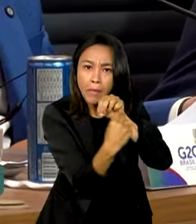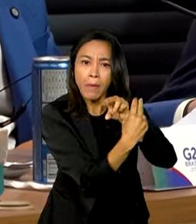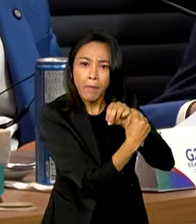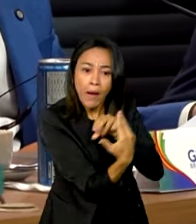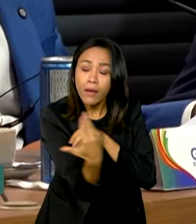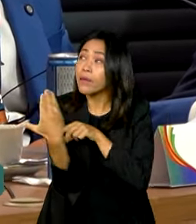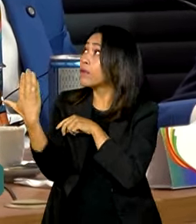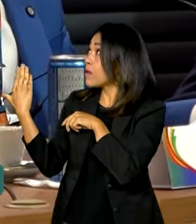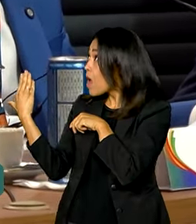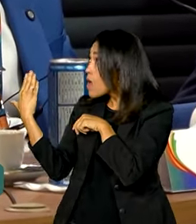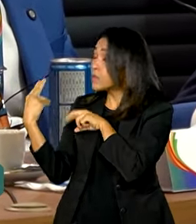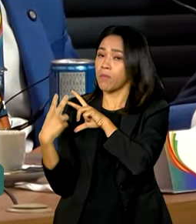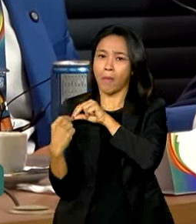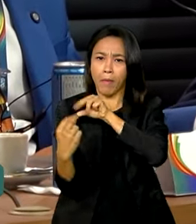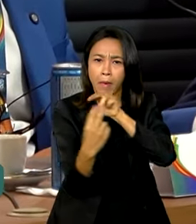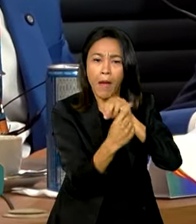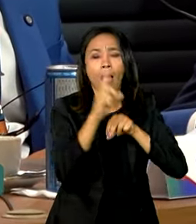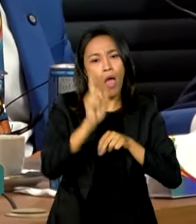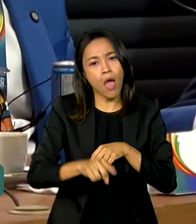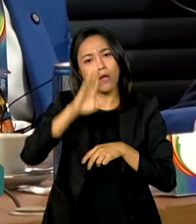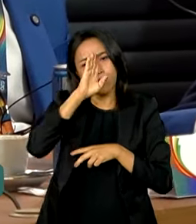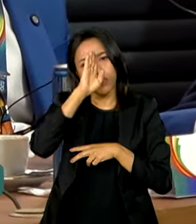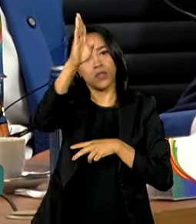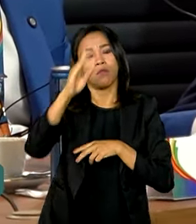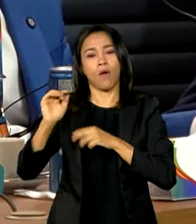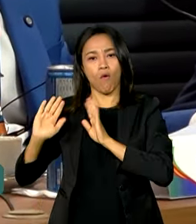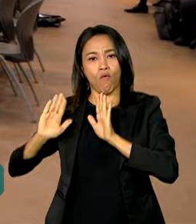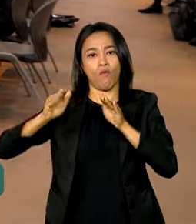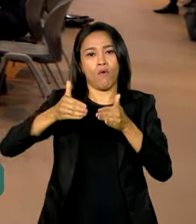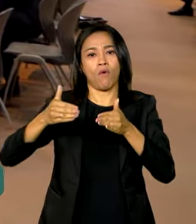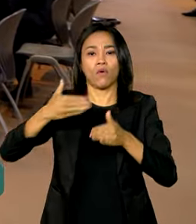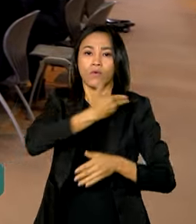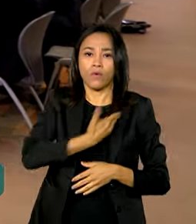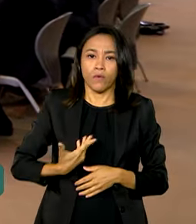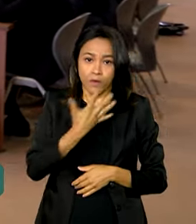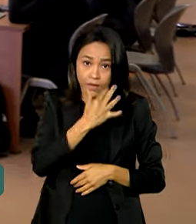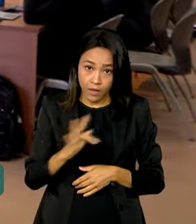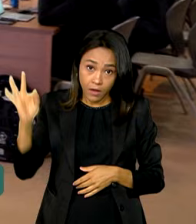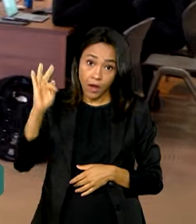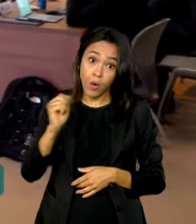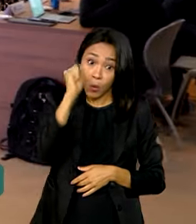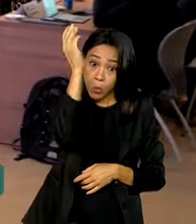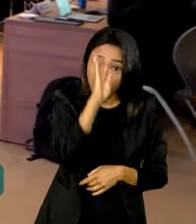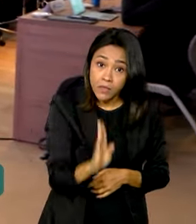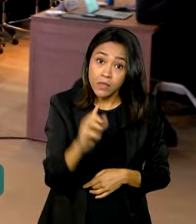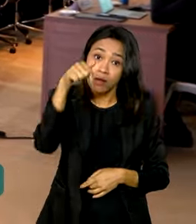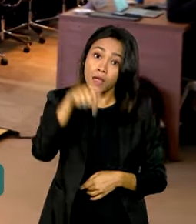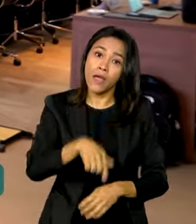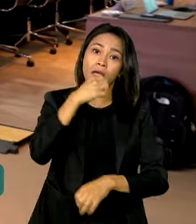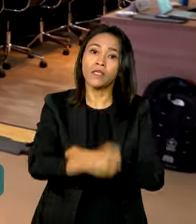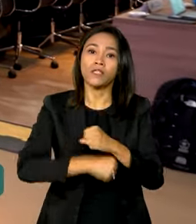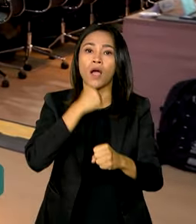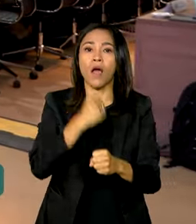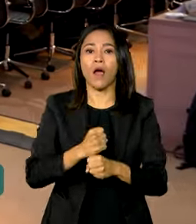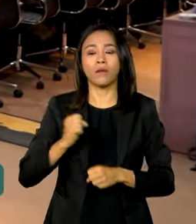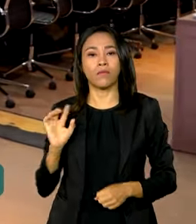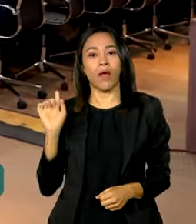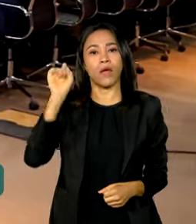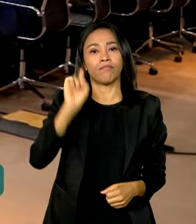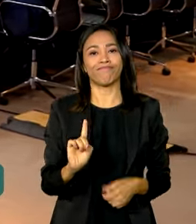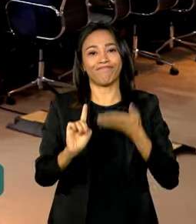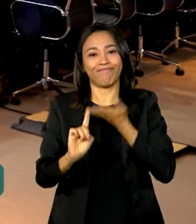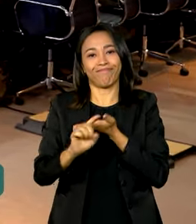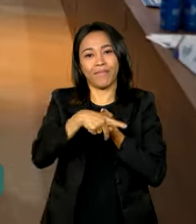debate é uma das prioridades do governo federal. O Brasil, que neste ano preside o G20,